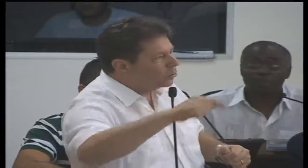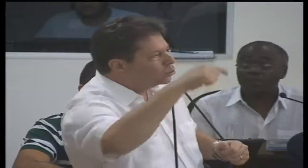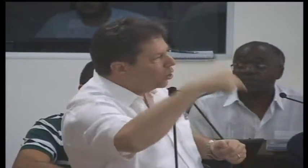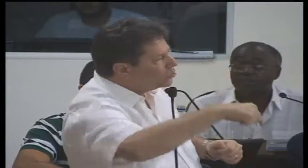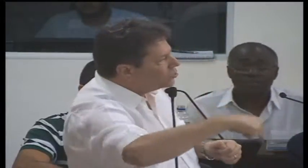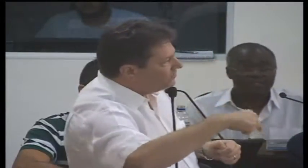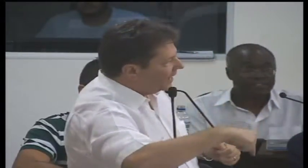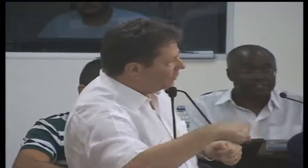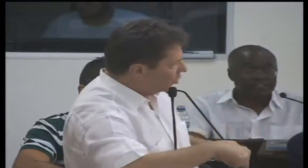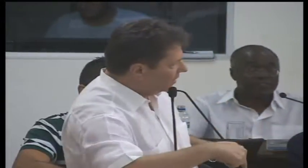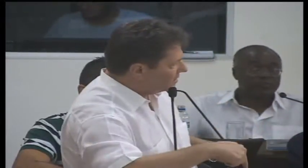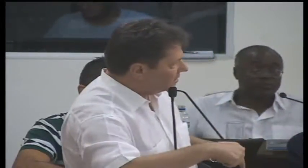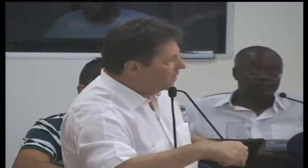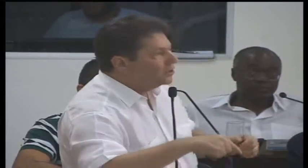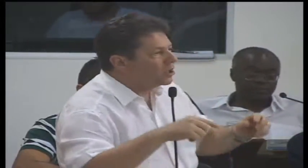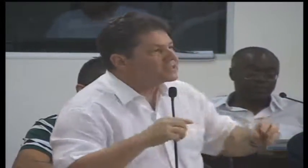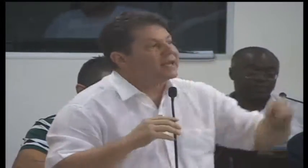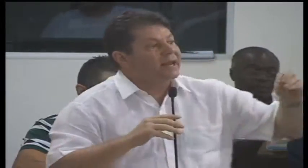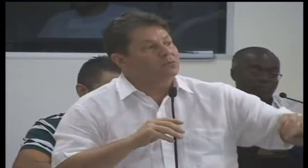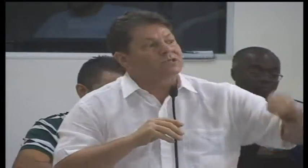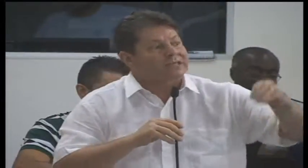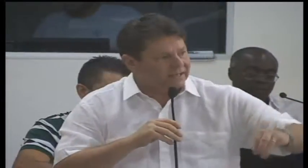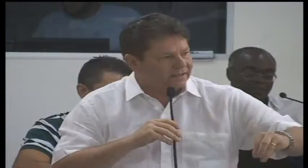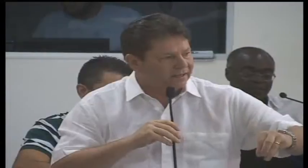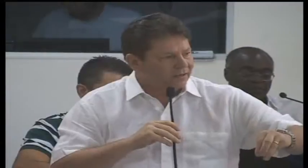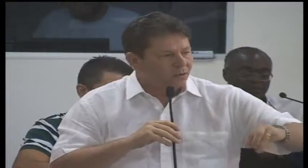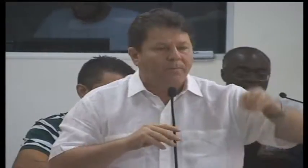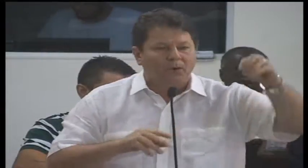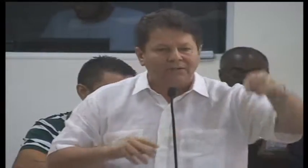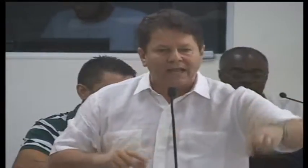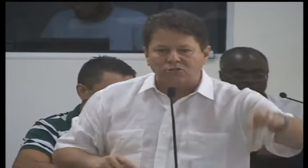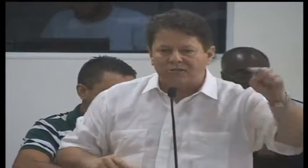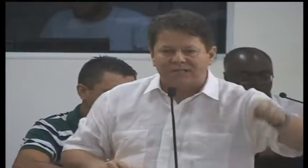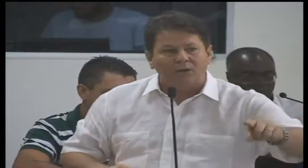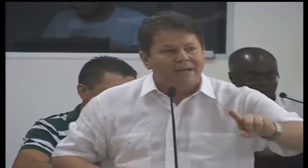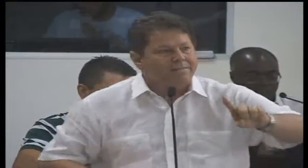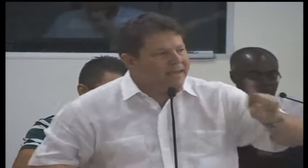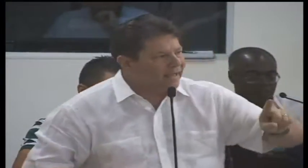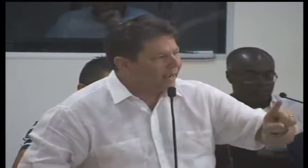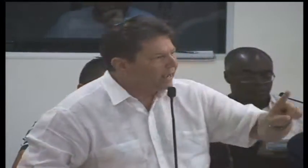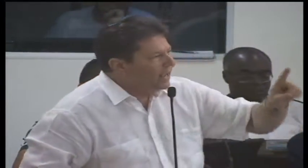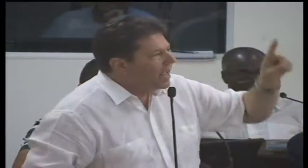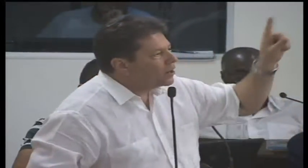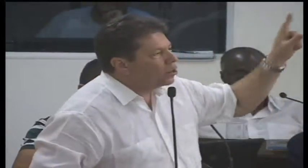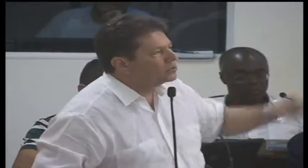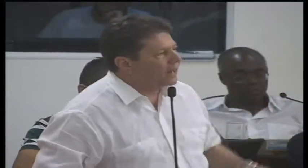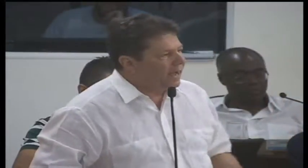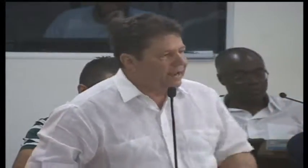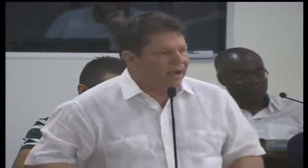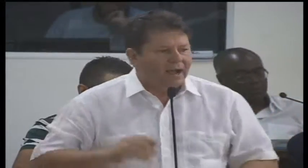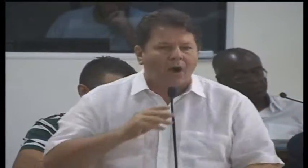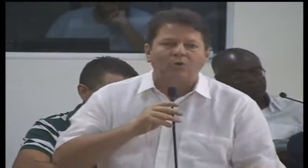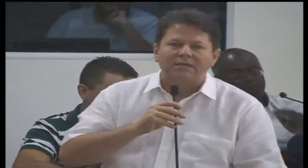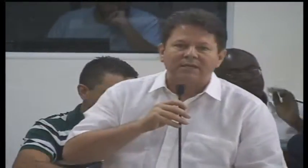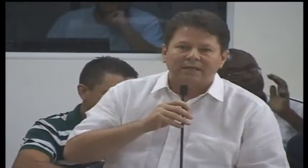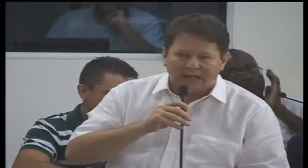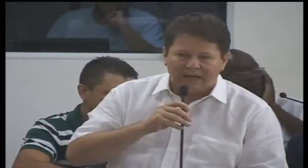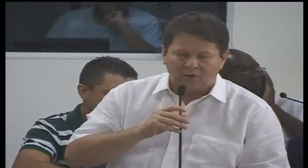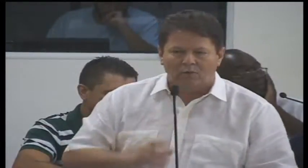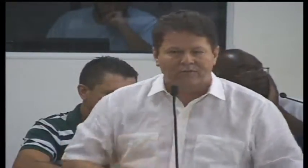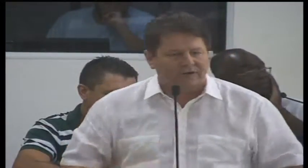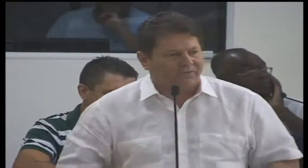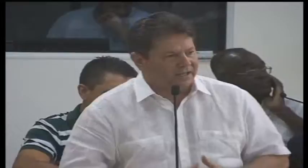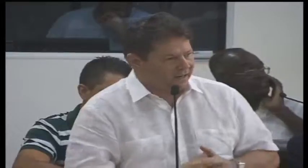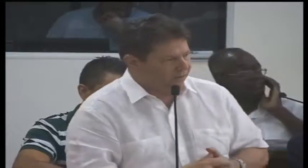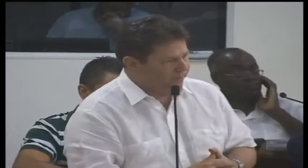assinado por todos os vereadores, nós teremos, sim, um protesto dizendo, Limeira é contrária ao que